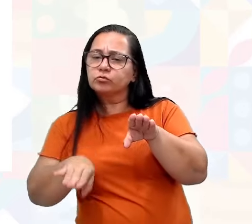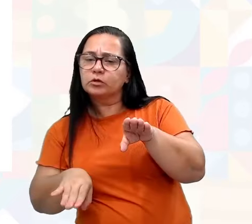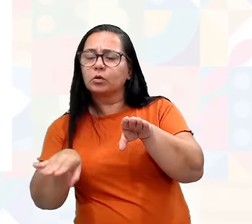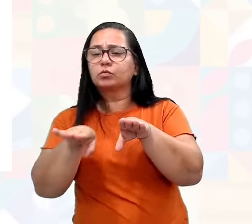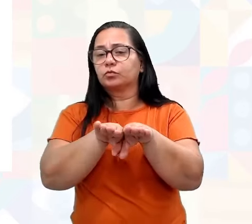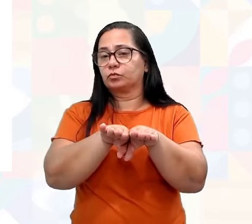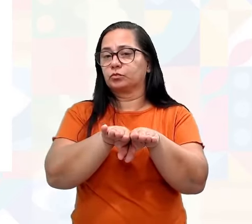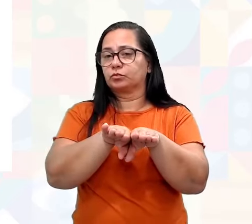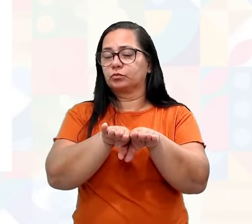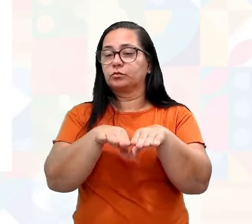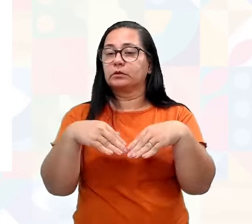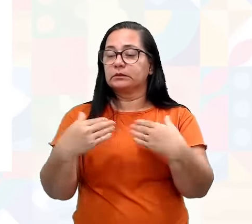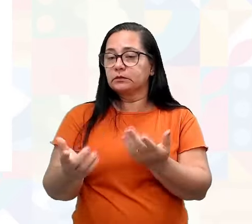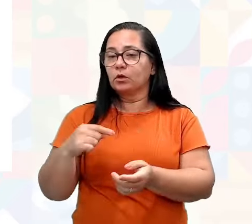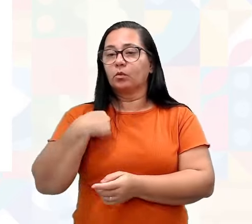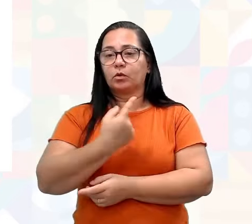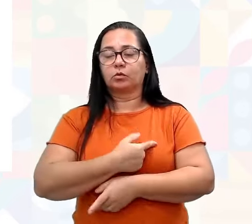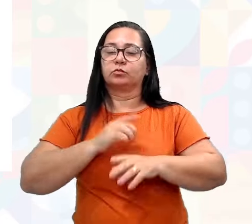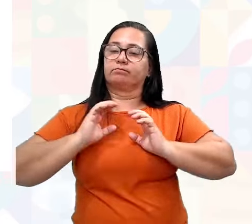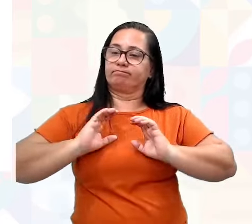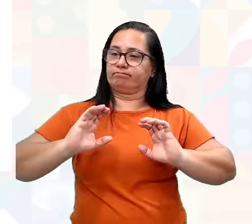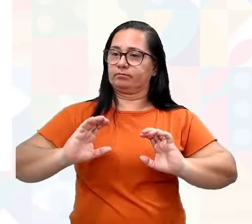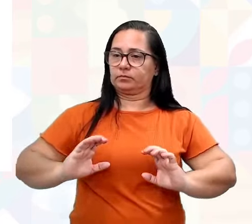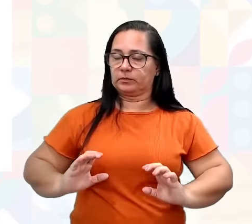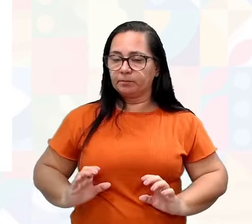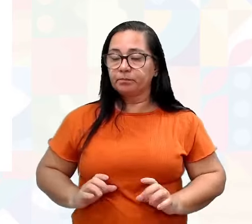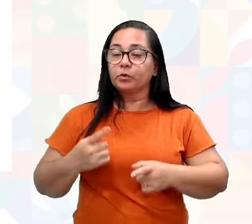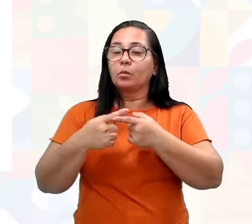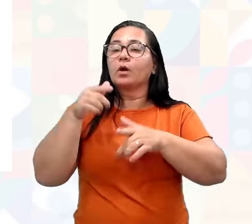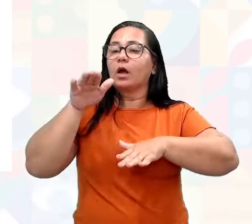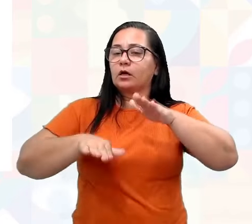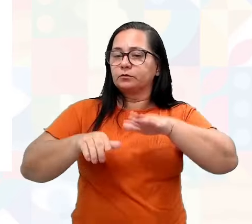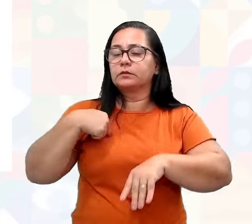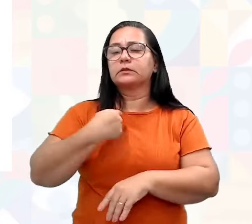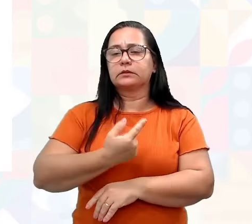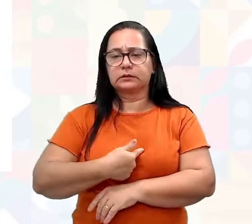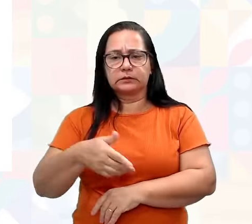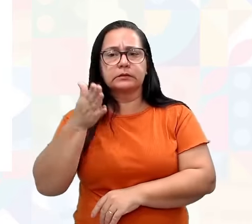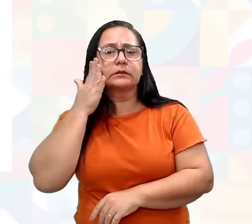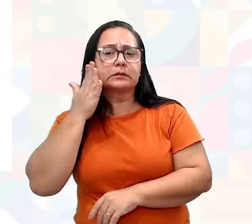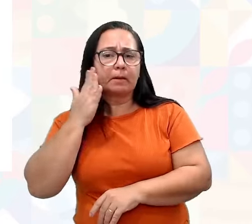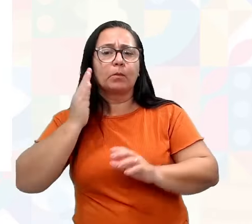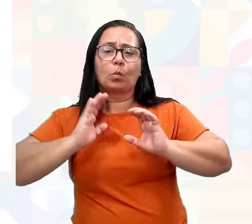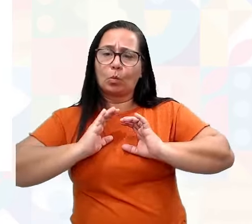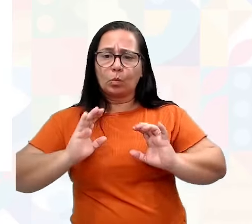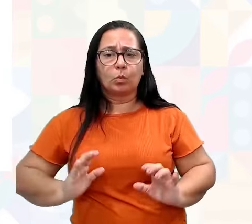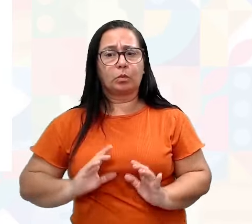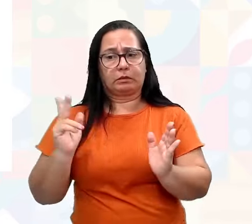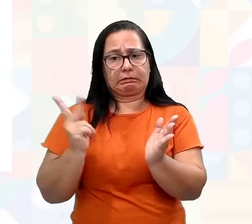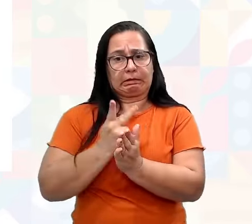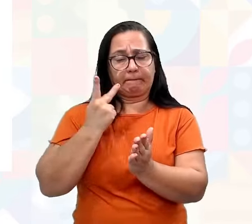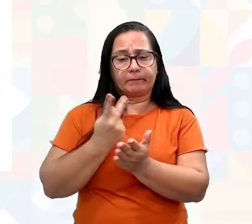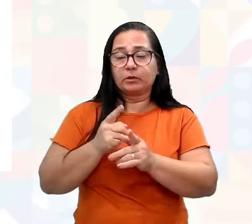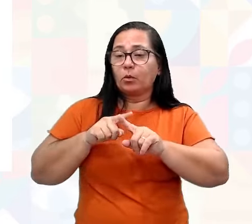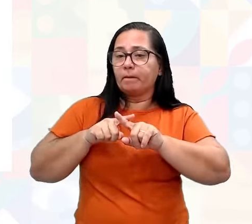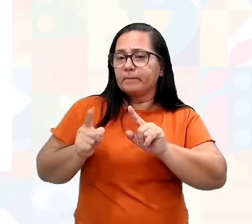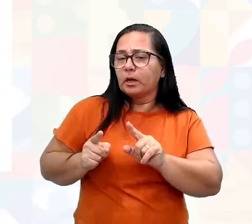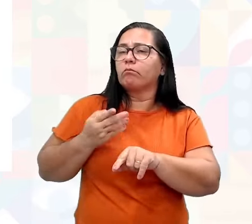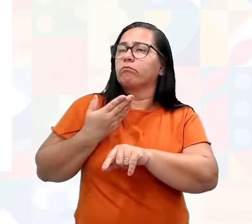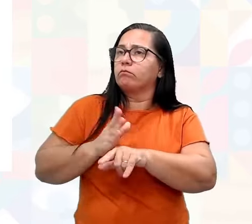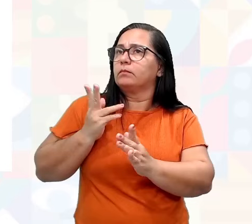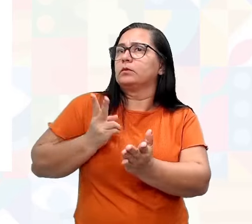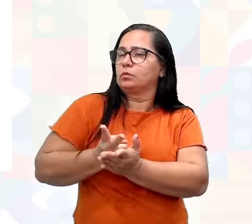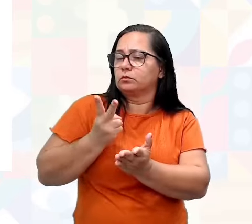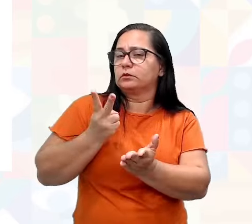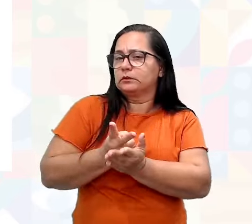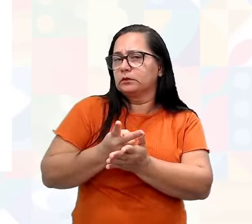injusto. São os nossos comportamentos. Muitas vezes a gente sabe que um comportamento está errado, mas mesmo assim praticamos e